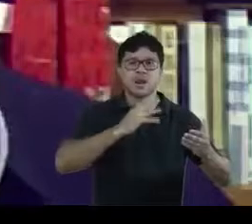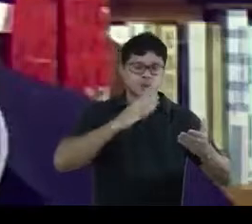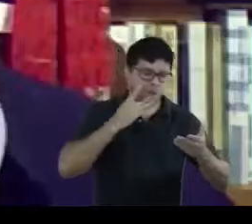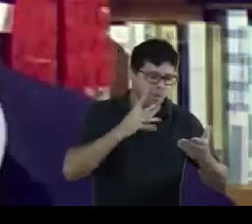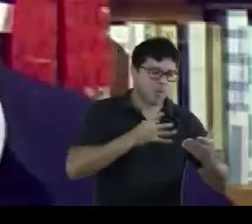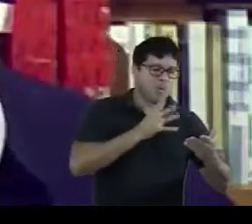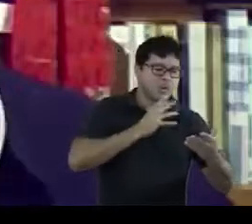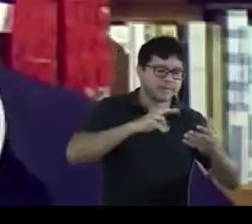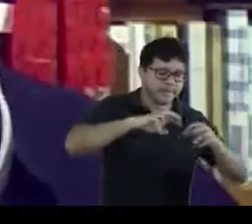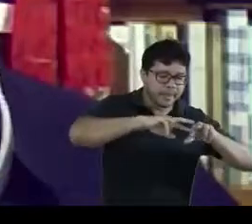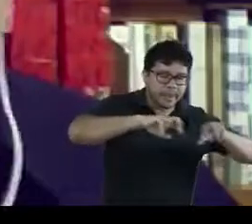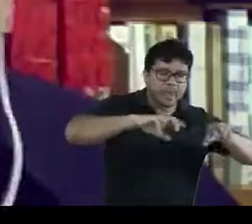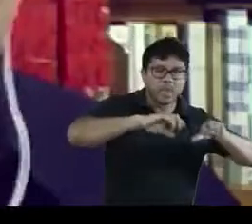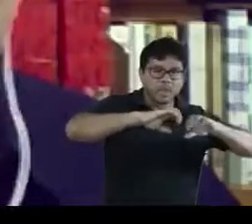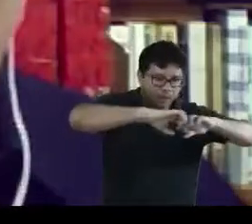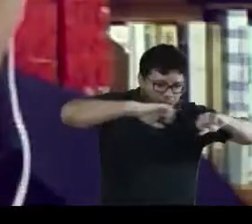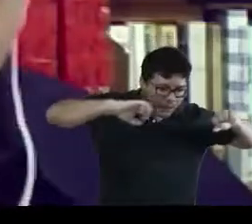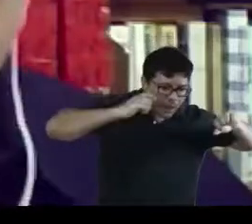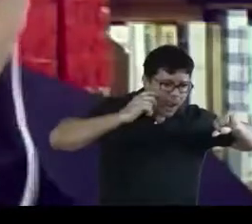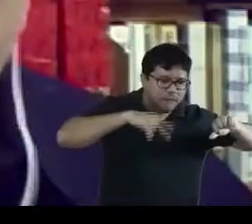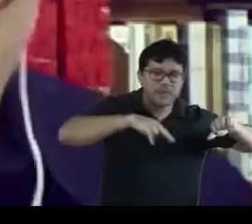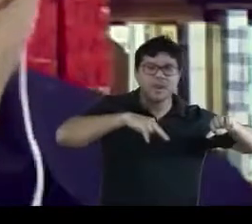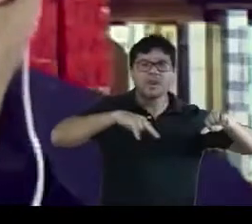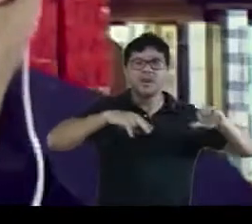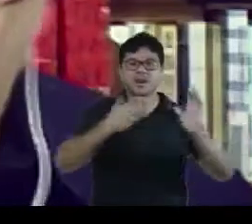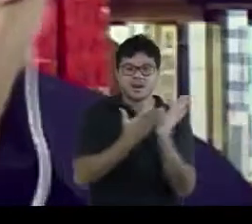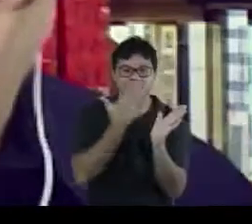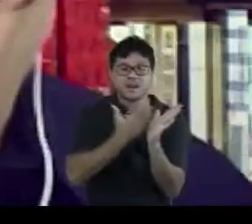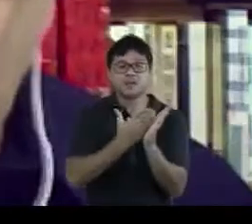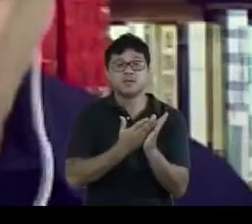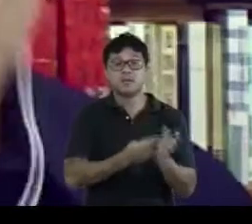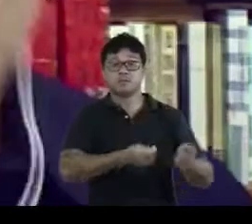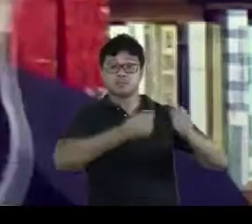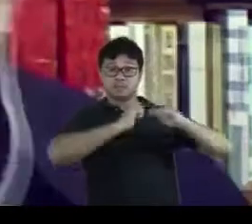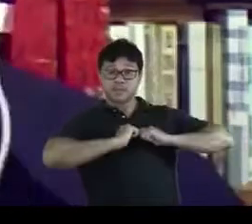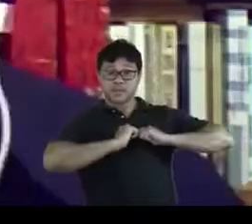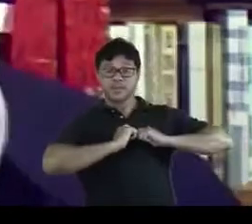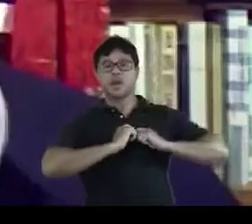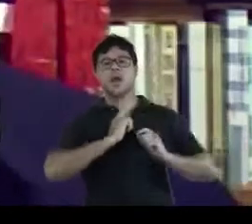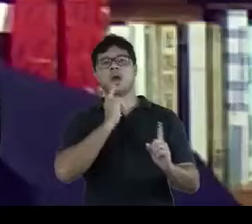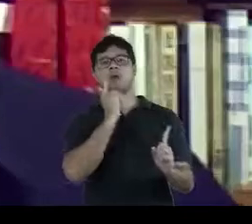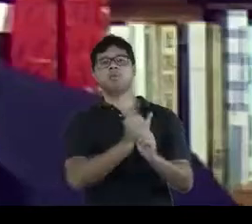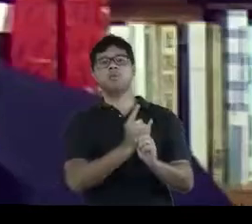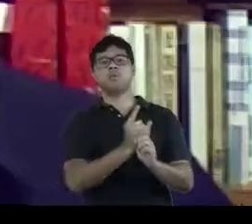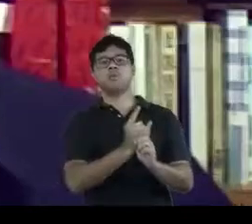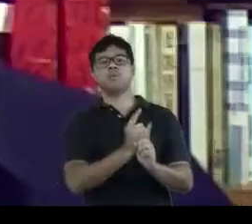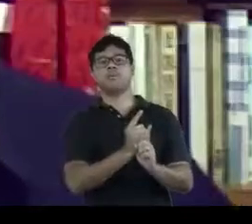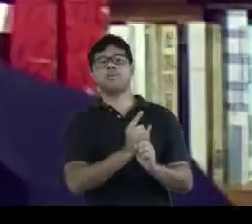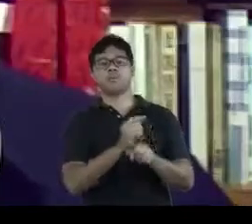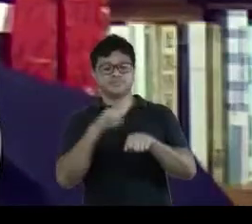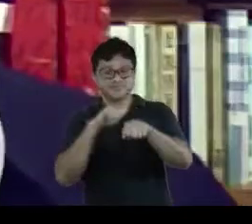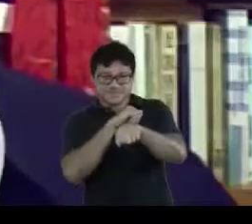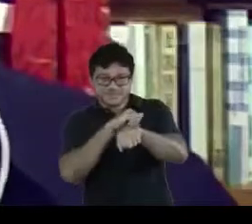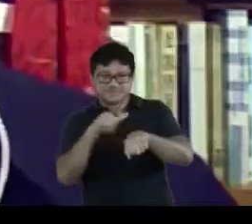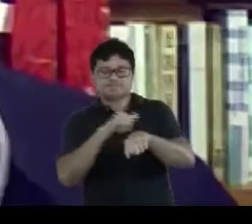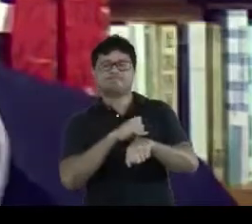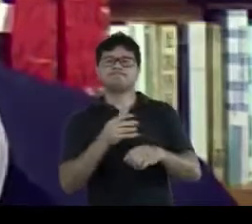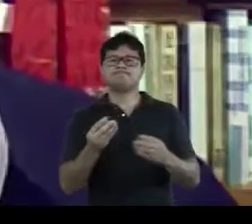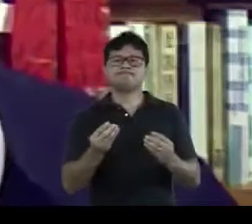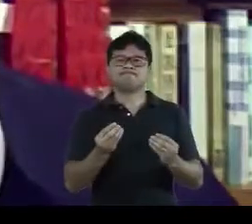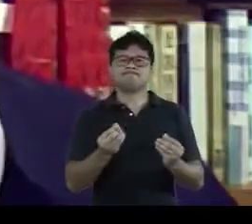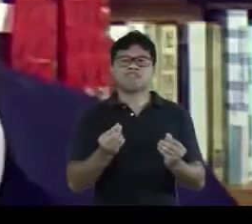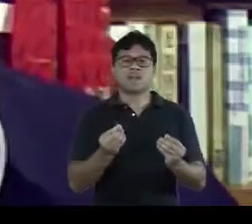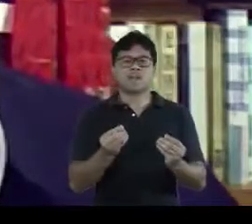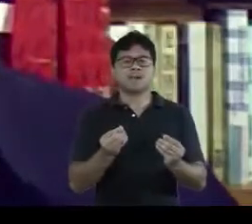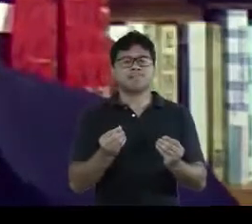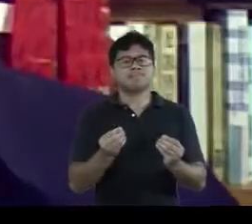livros, também permitiu constatar uma estratégia muito